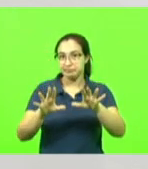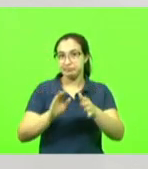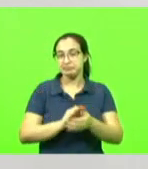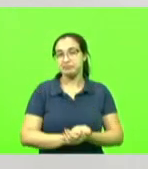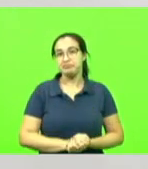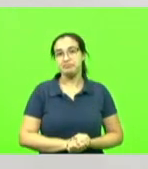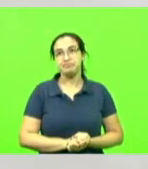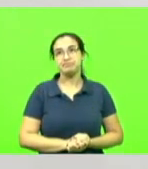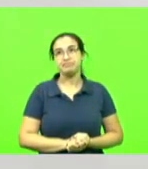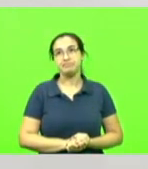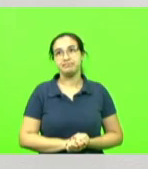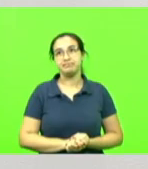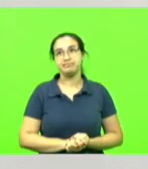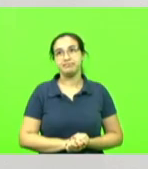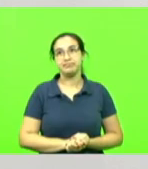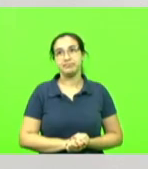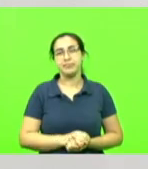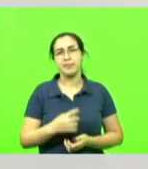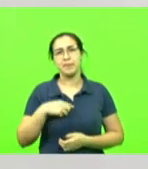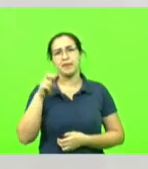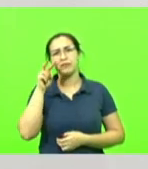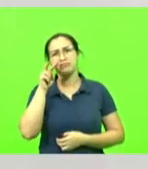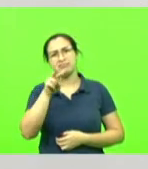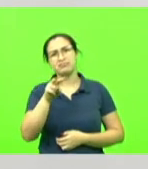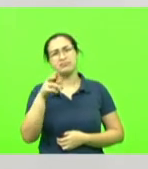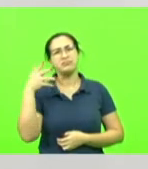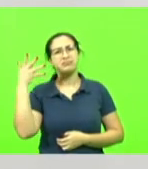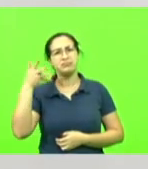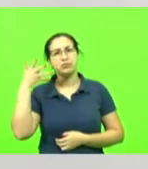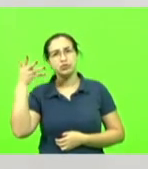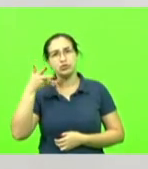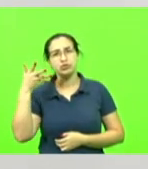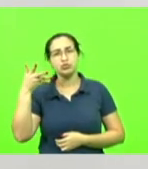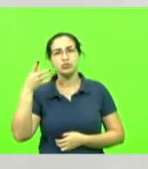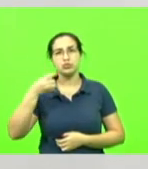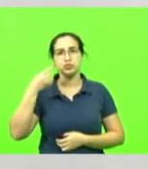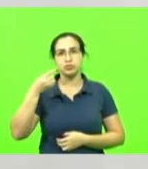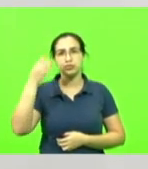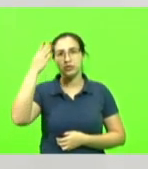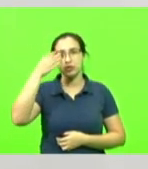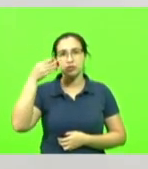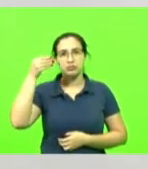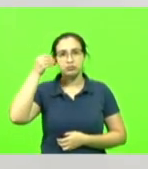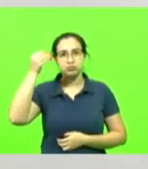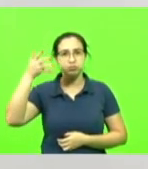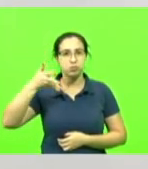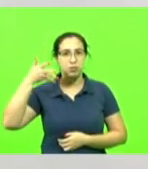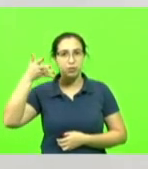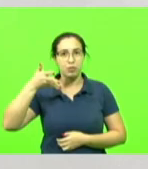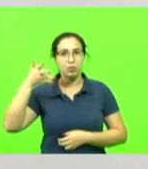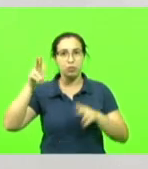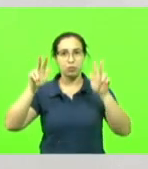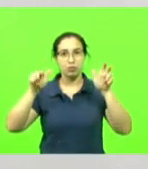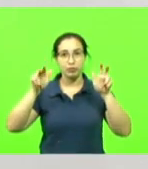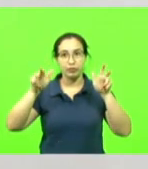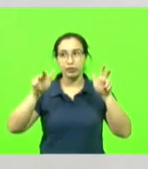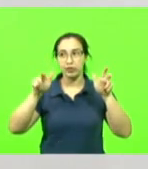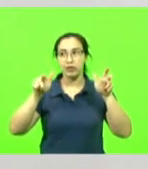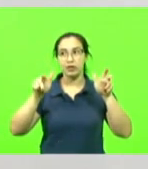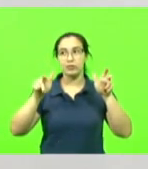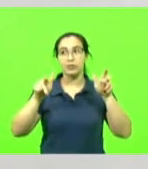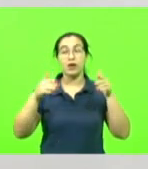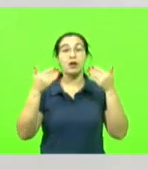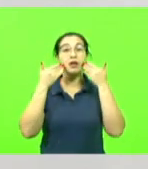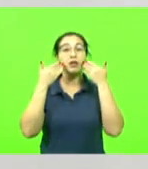quando eu estava prestando atenção naquilo que a deputada Luciane Carminati estava falando aqui, e ela mostrou a